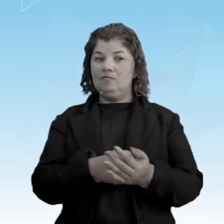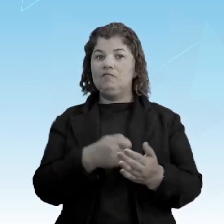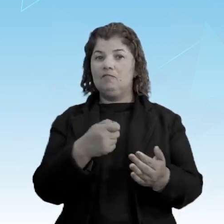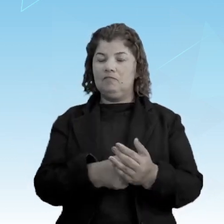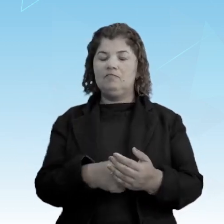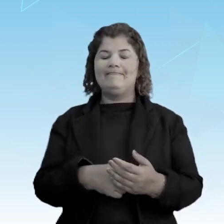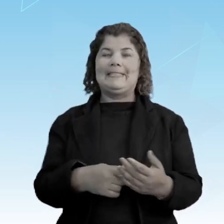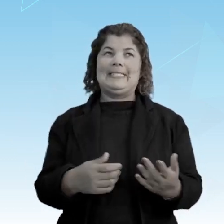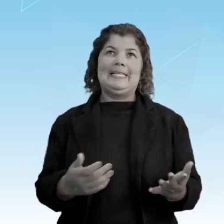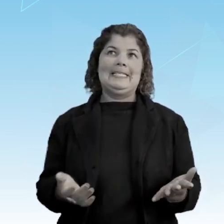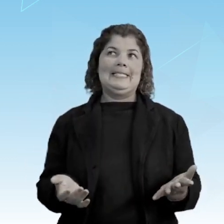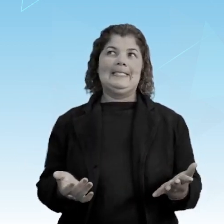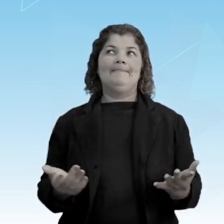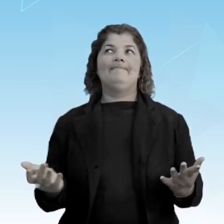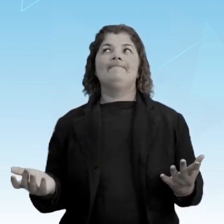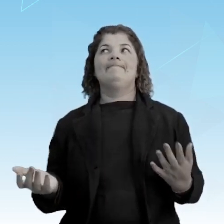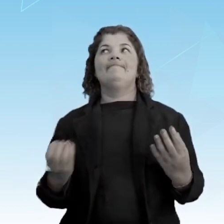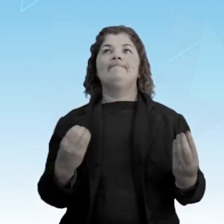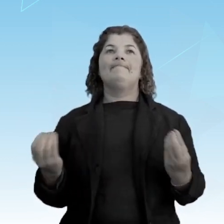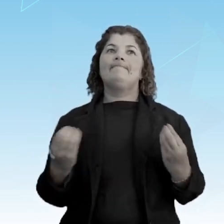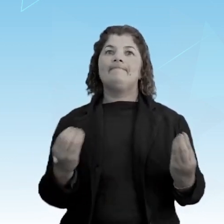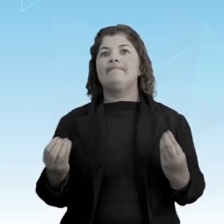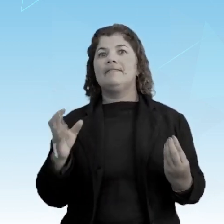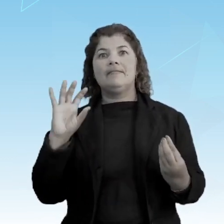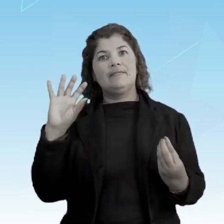agora, D. Pedro, o que fazer?